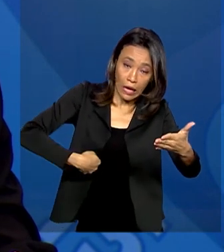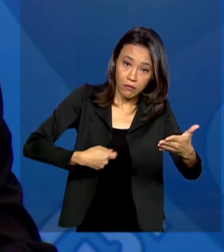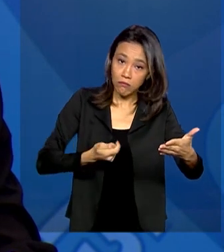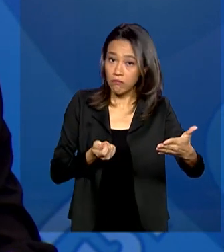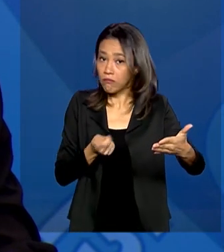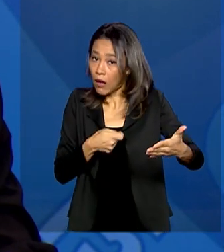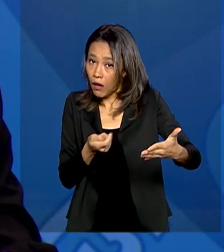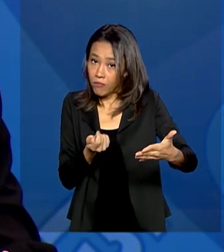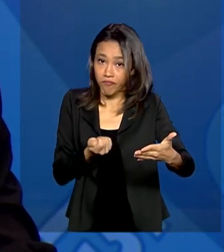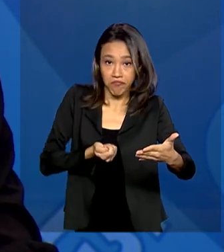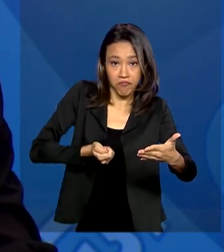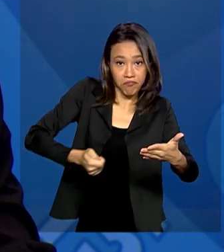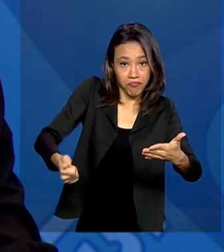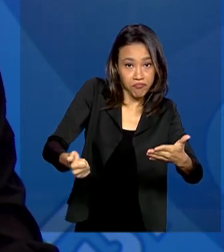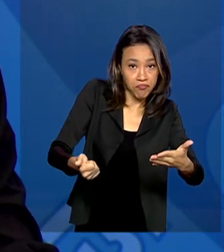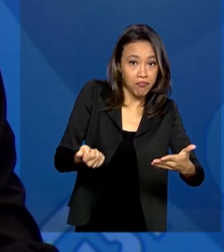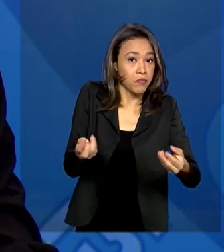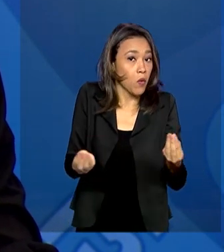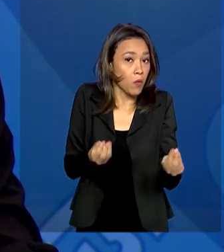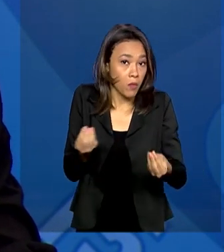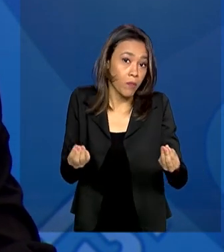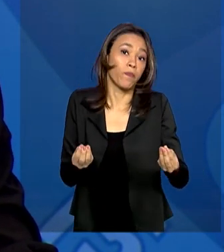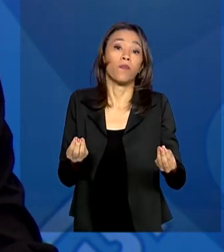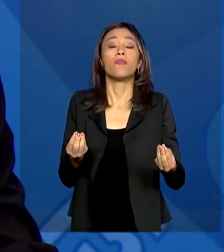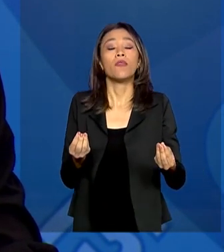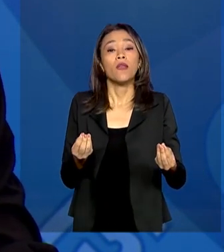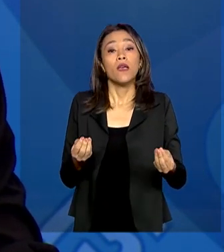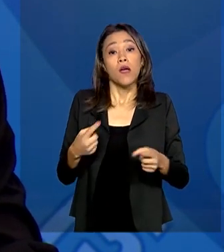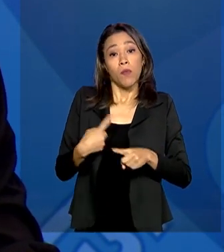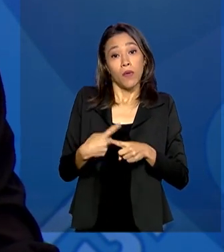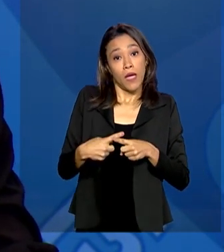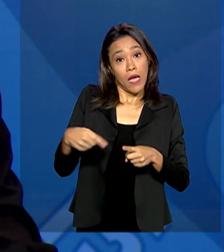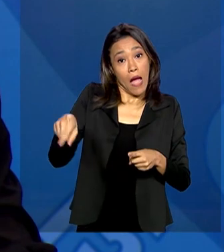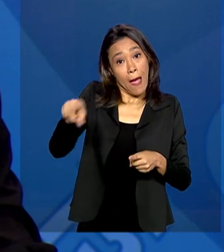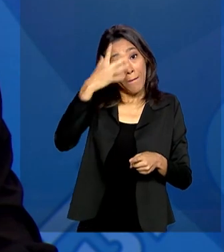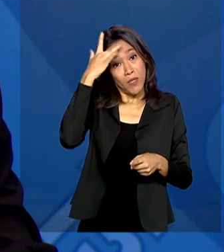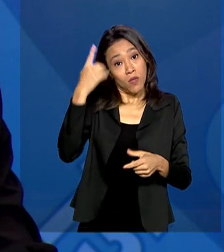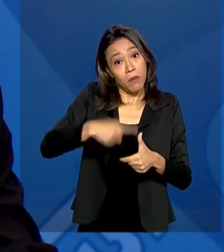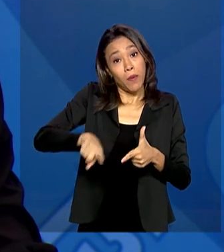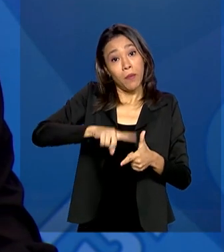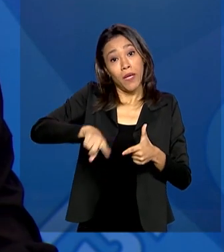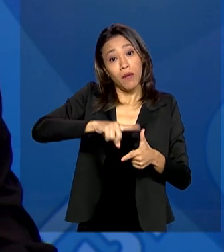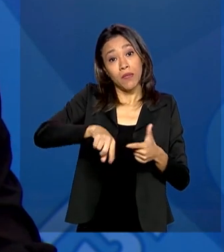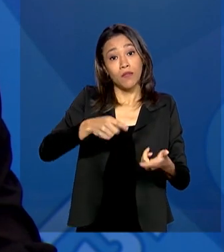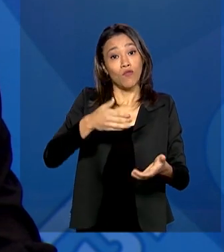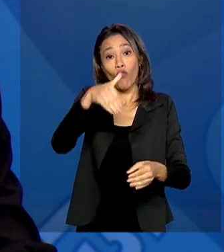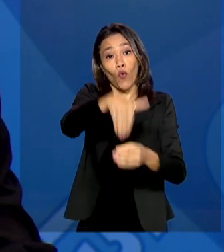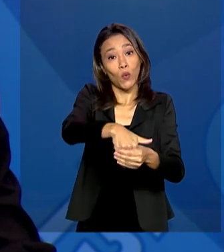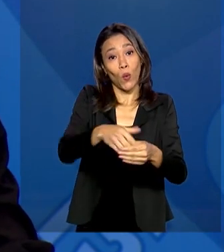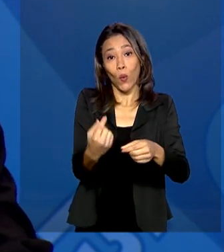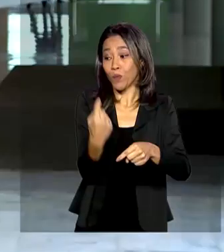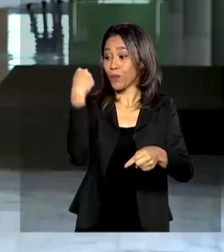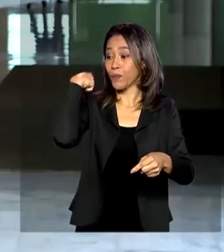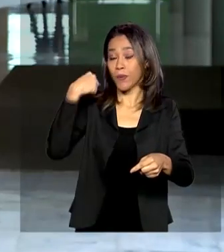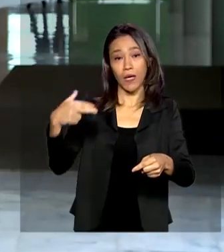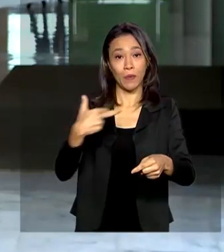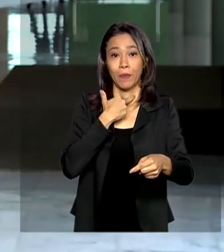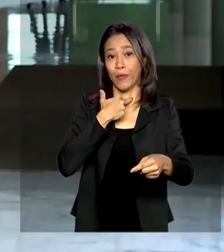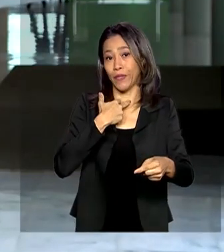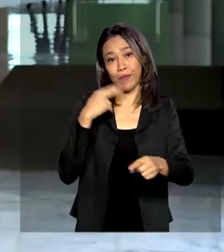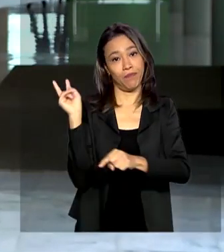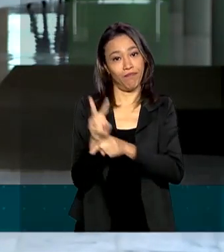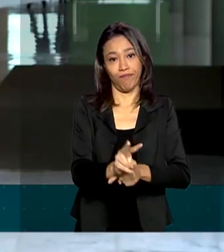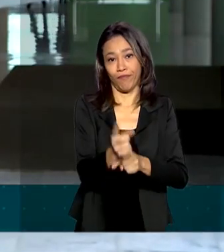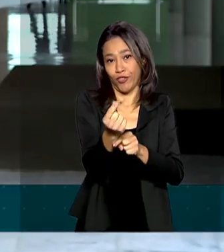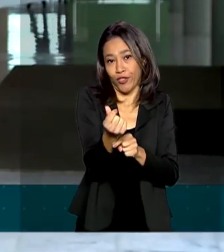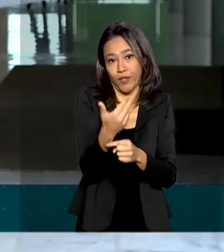o que não fazia sentido é porque a pessoa está com uma pendência eleitoral, ela não tem acesso a um empréstimo. Esta é mais uma